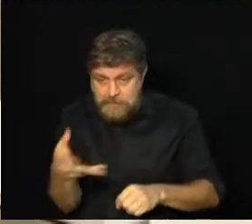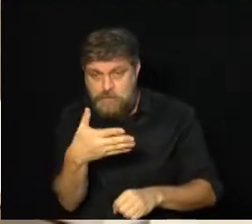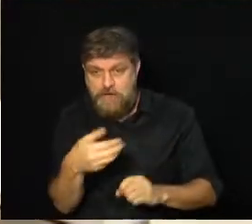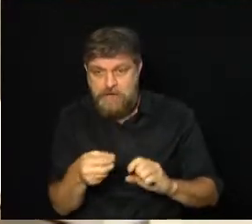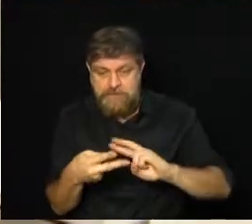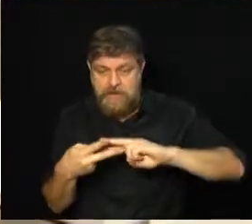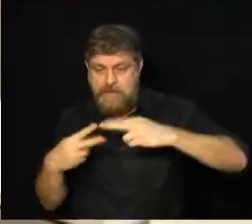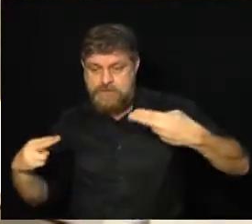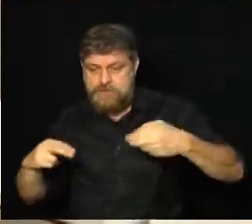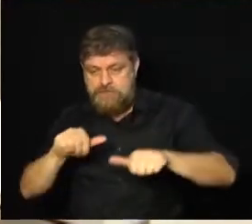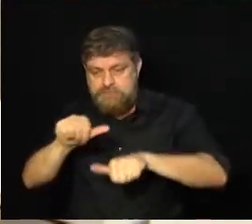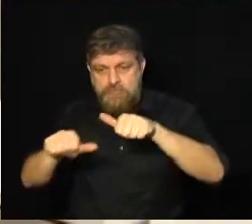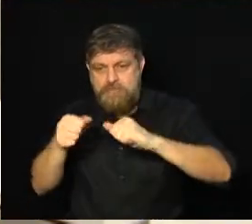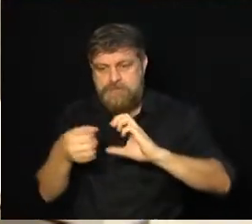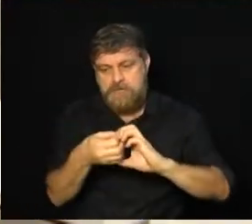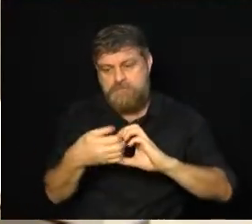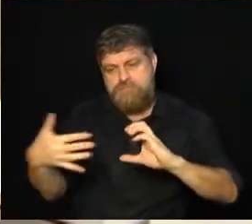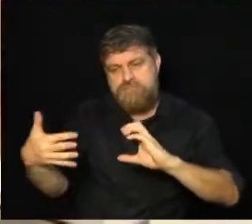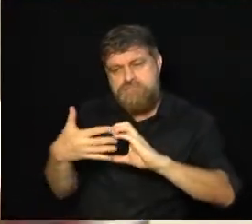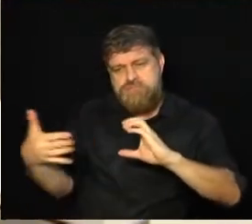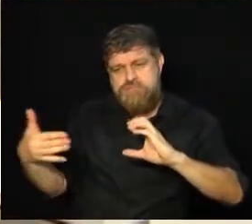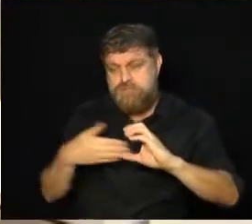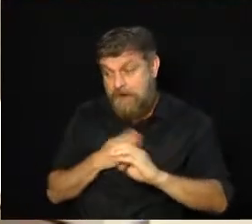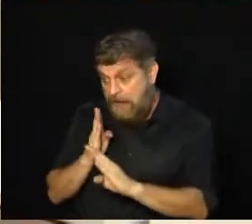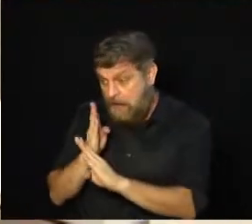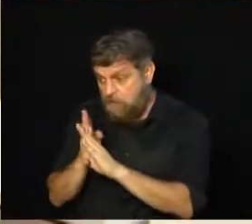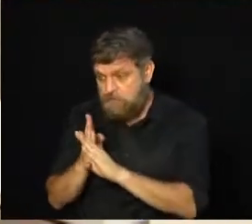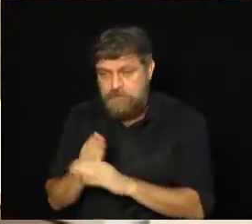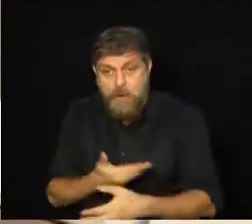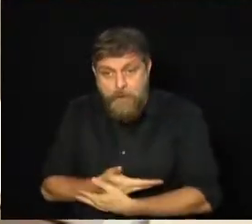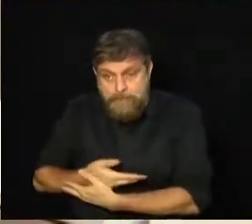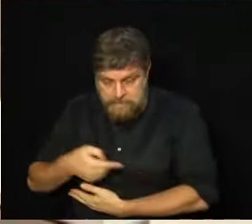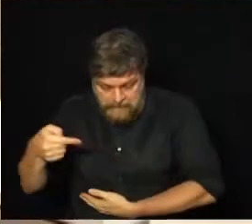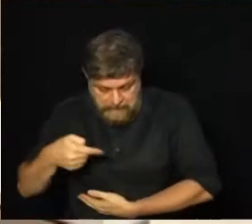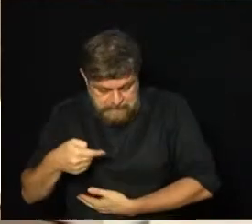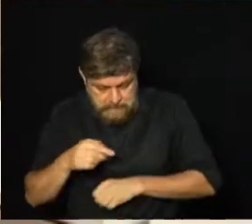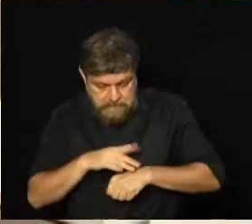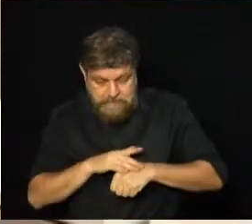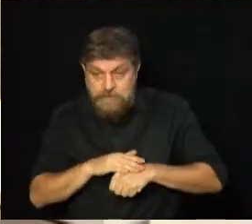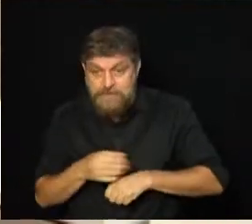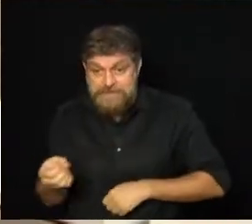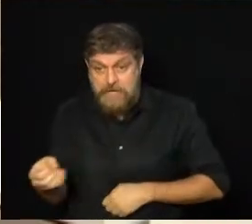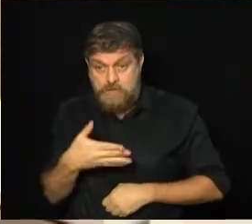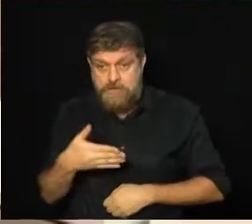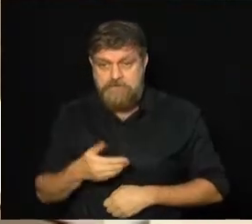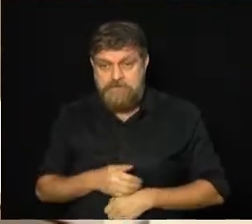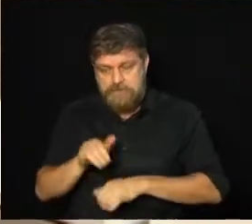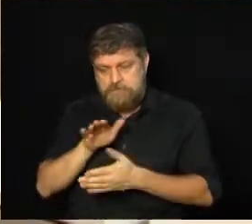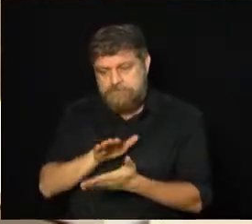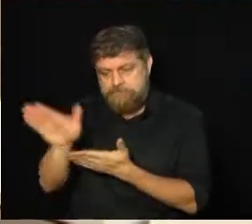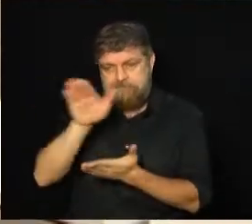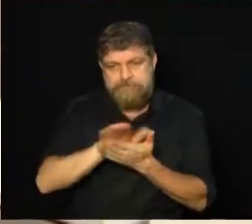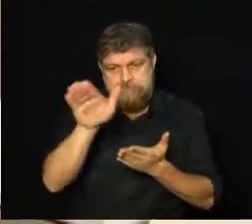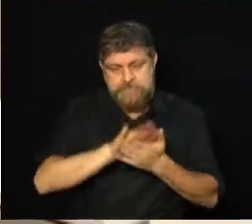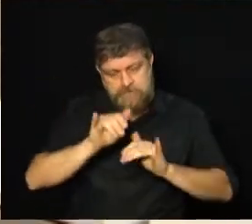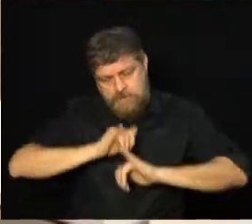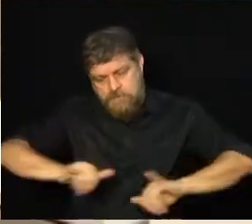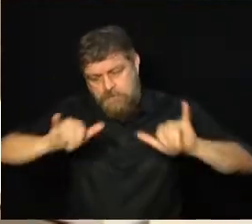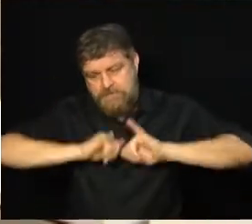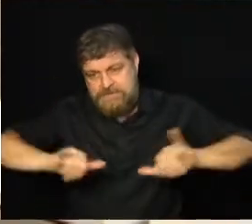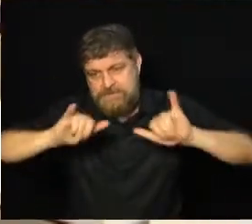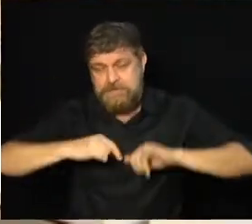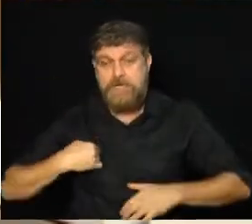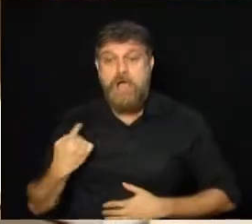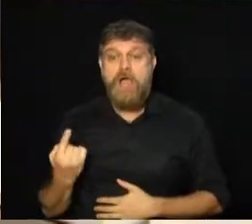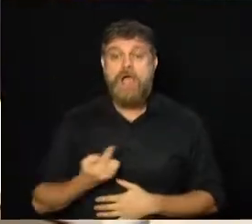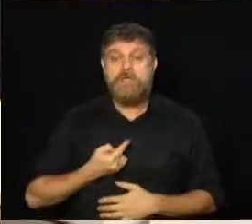geneticamente nova, de um recém-nascido, ela possa ser dada publicidade e que nós possamos, de